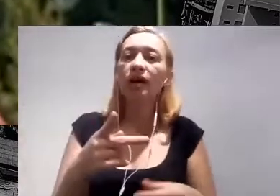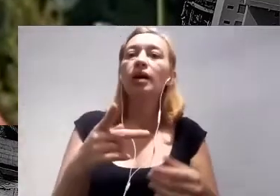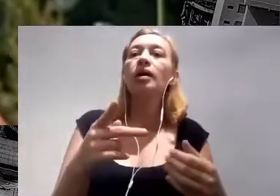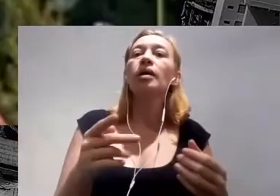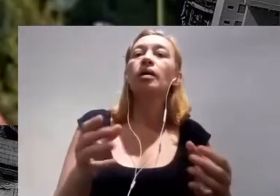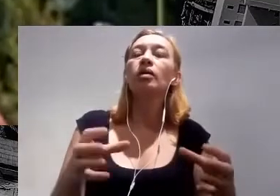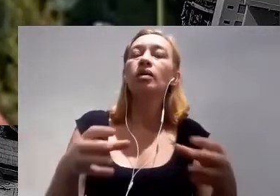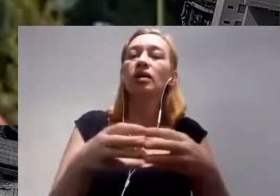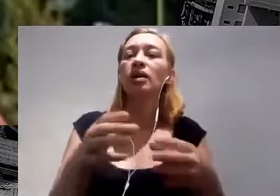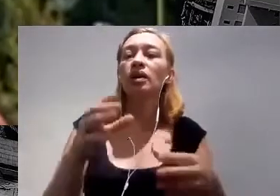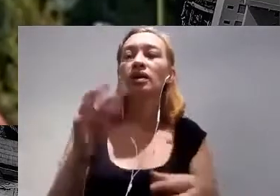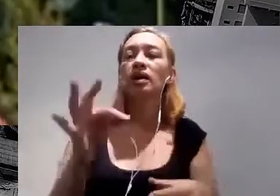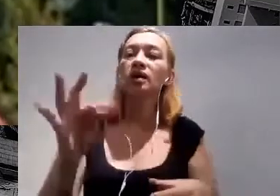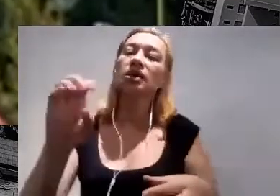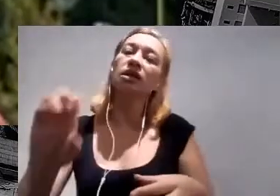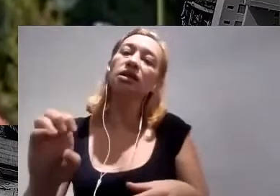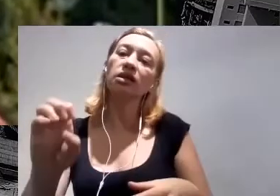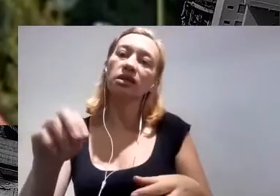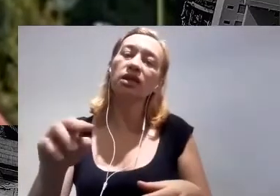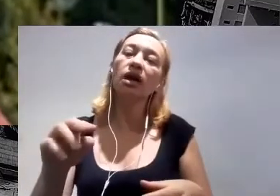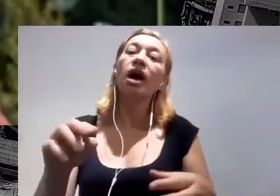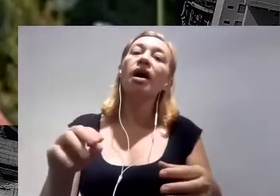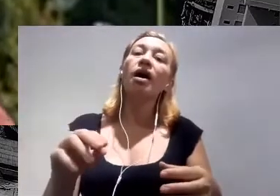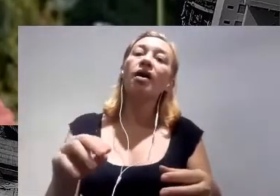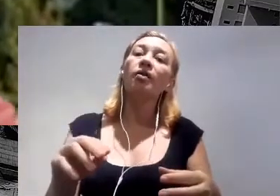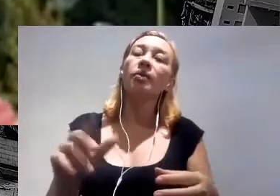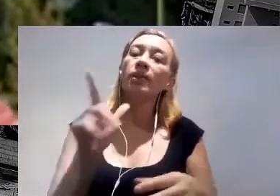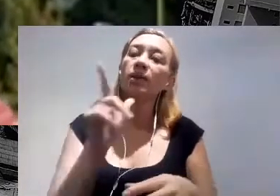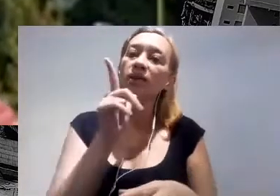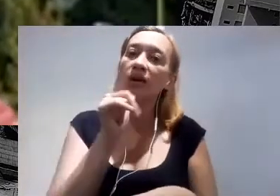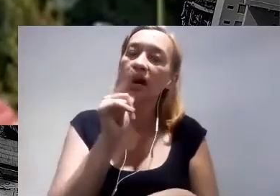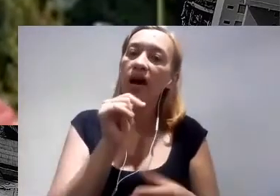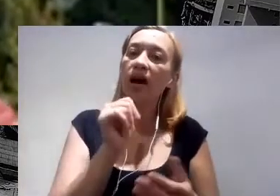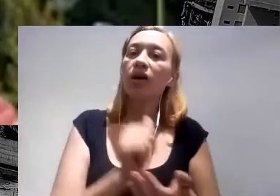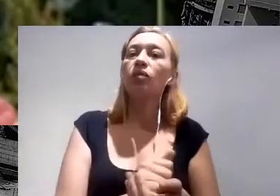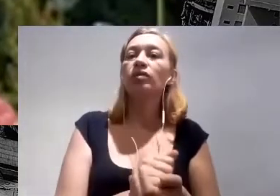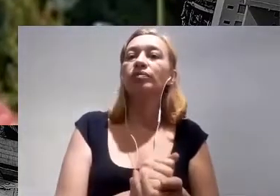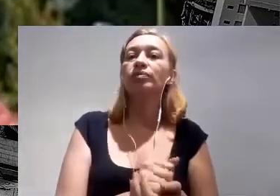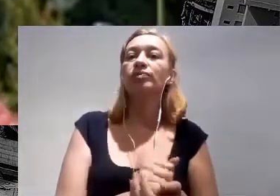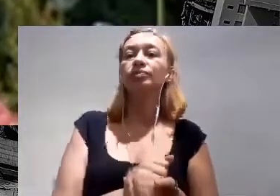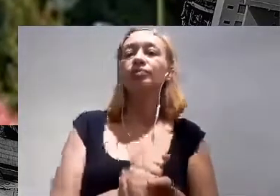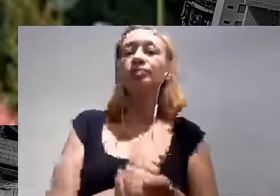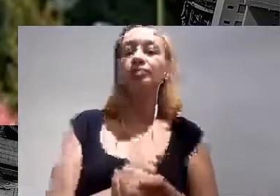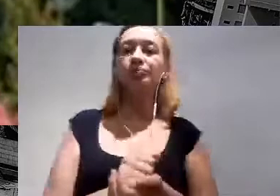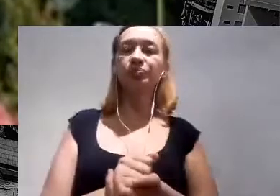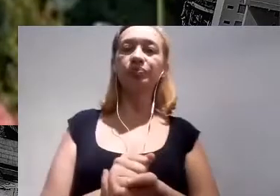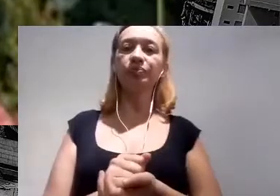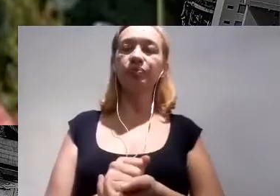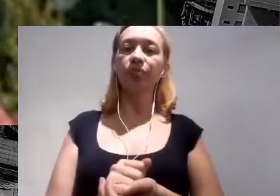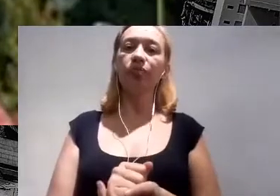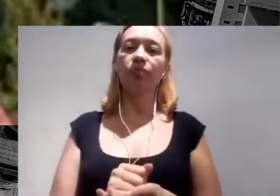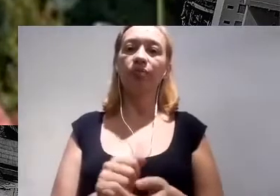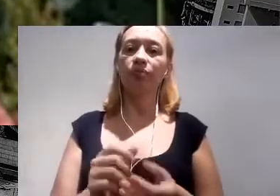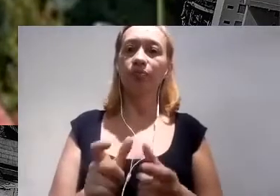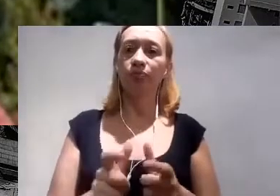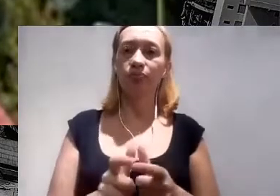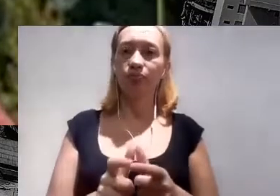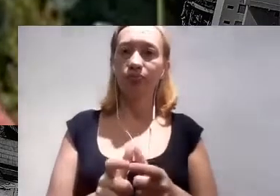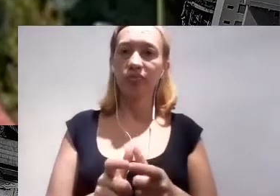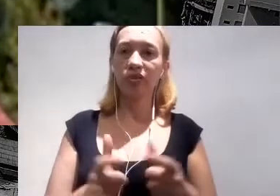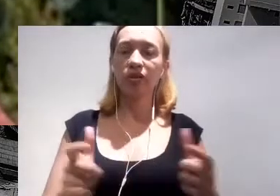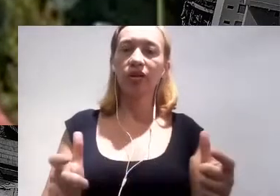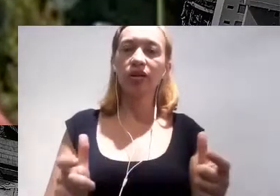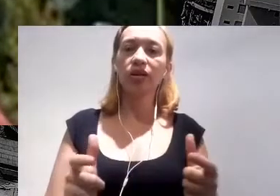Cidades pela Água, liderada pela TNC, e que tem uma abrangência grande aí, mananciais, em 12